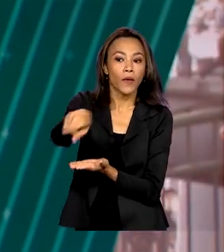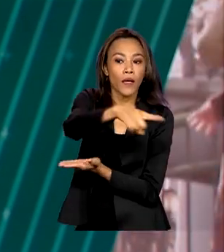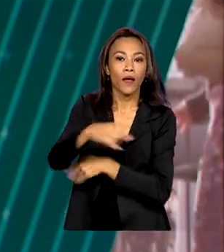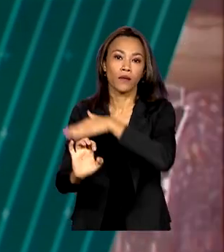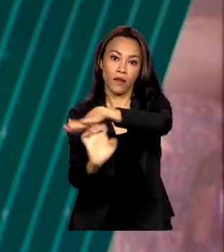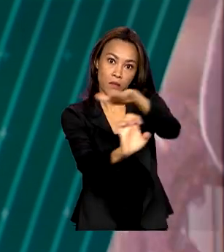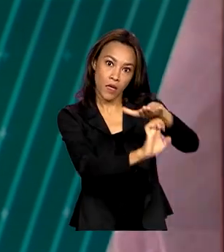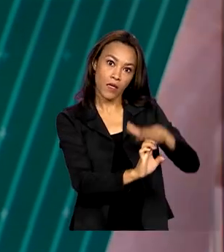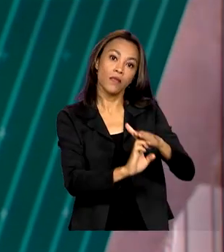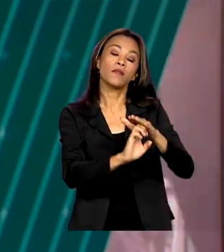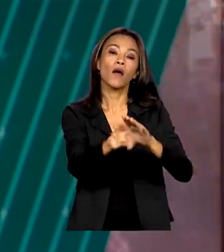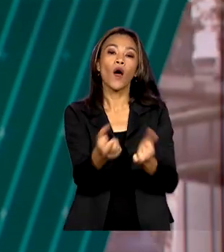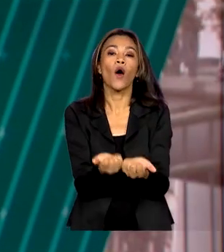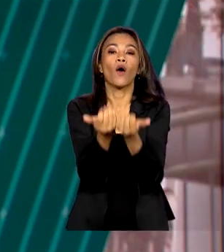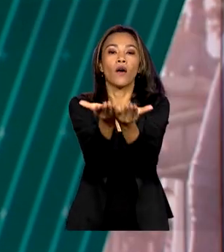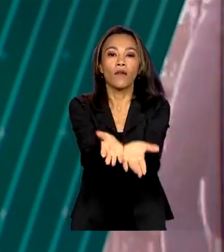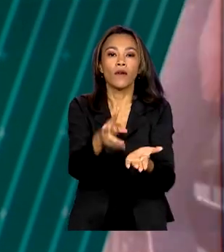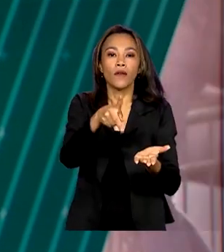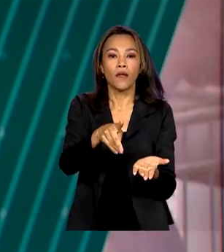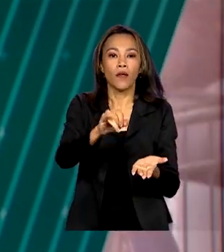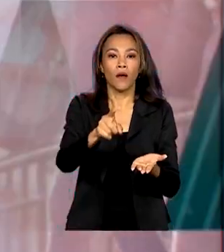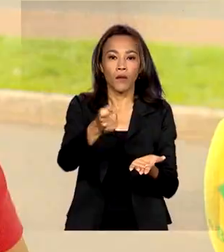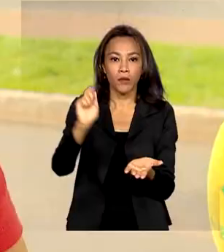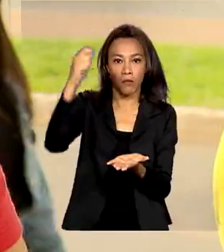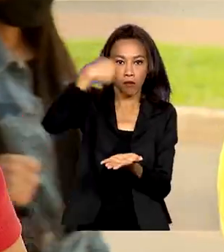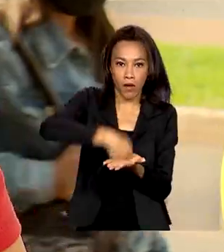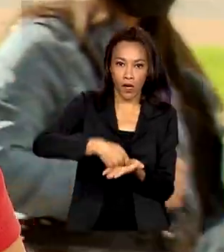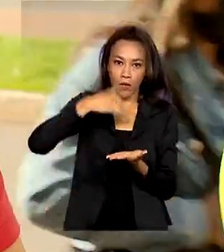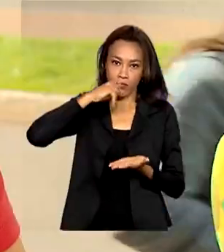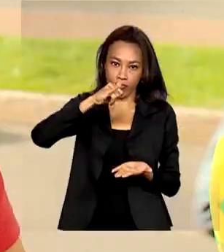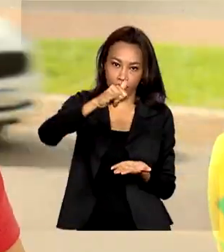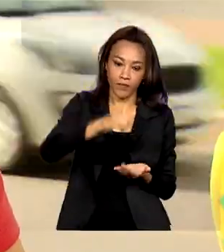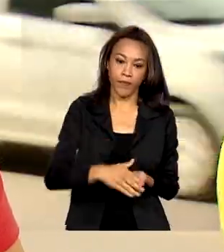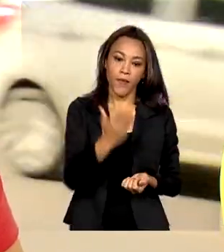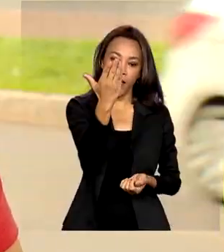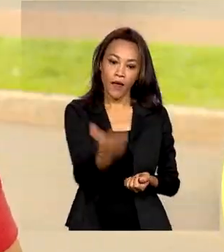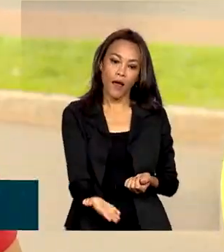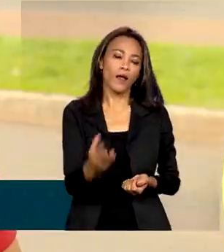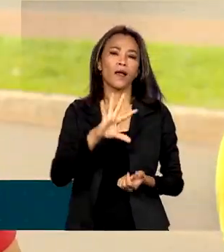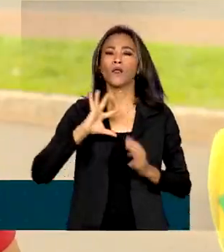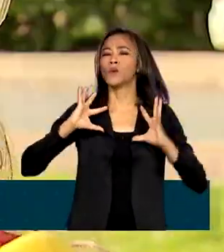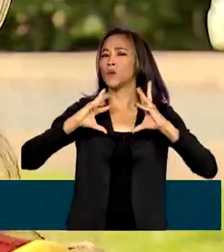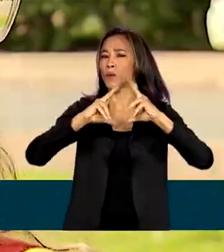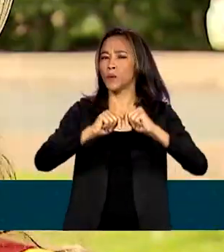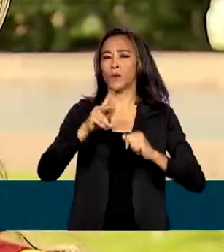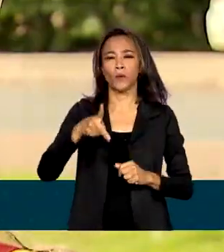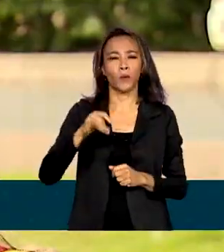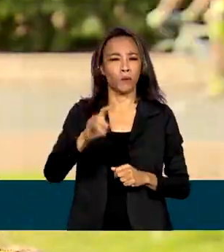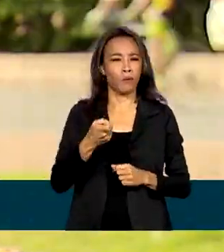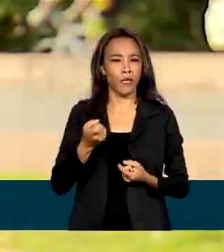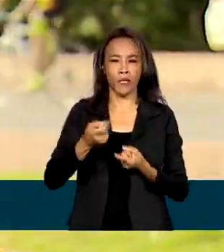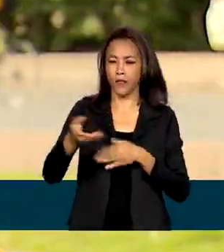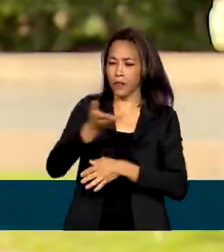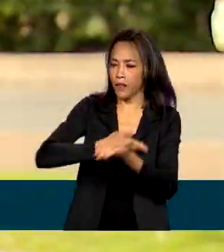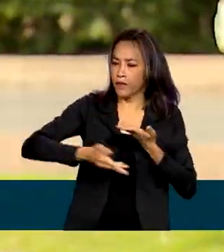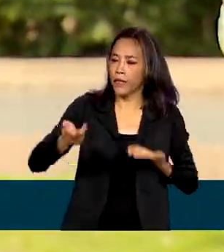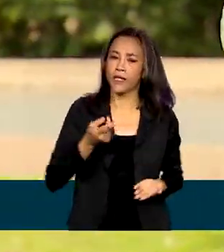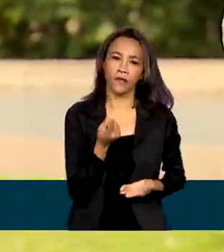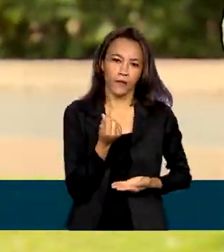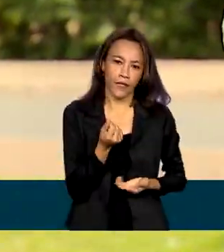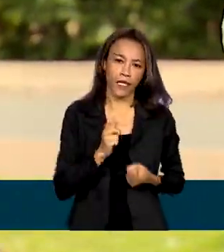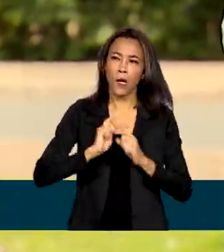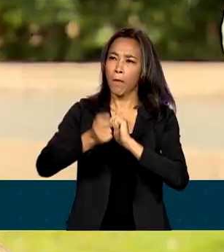como forma de pagamento da fatura de energia elétrica. Geisa faz tudo pelo PIX. Transferências bancárias,